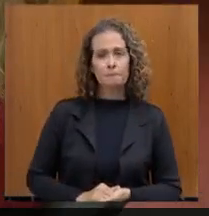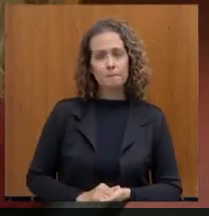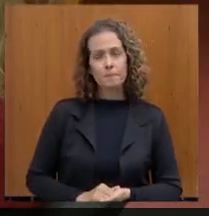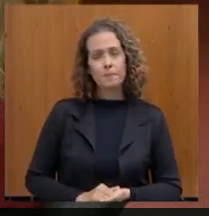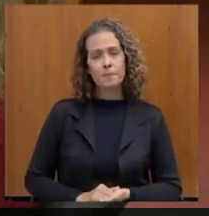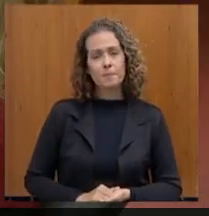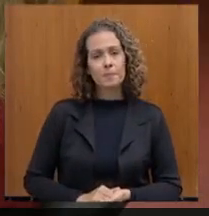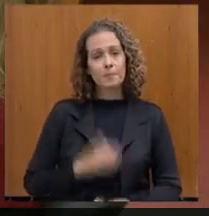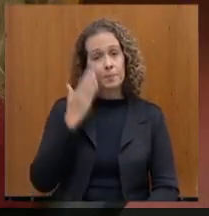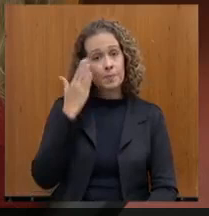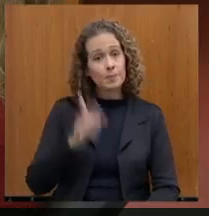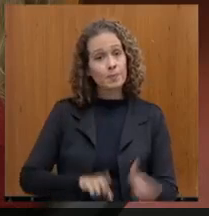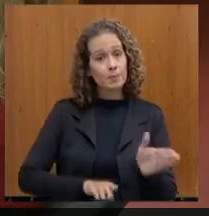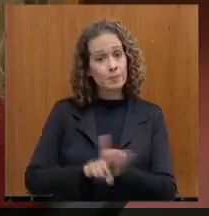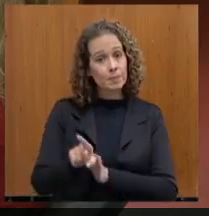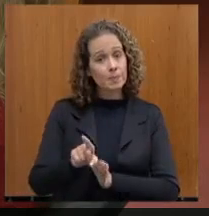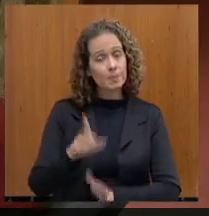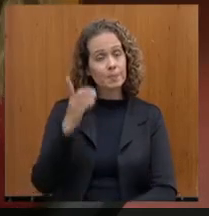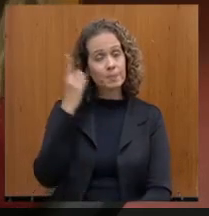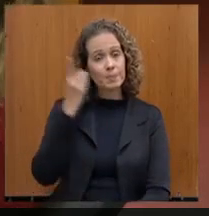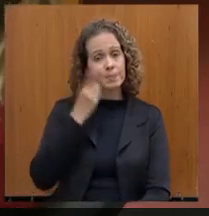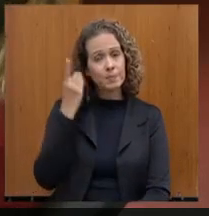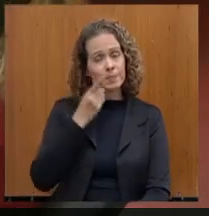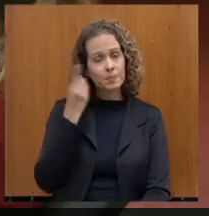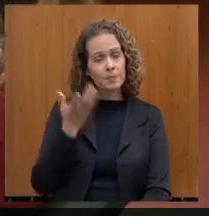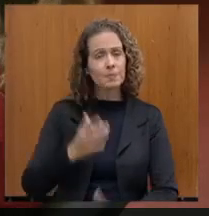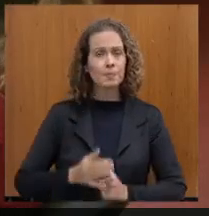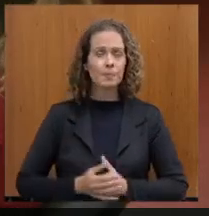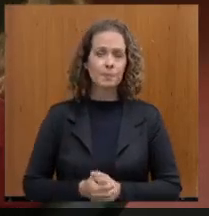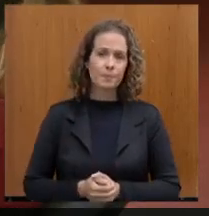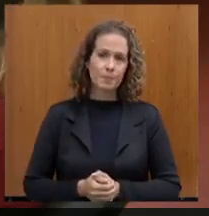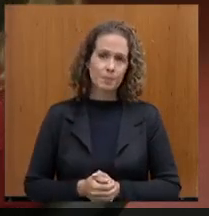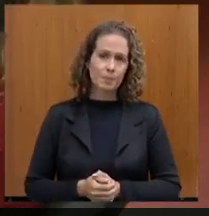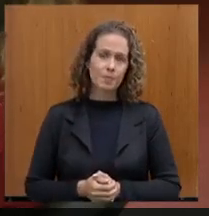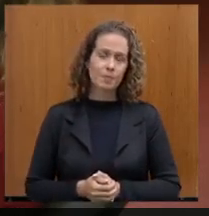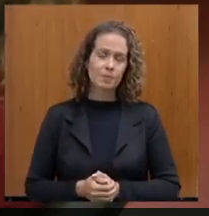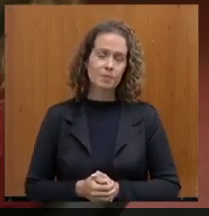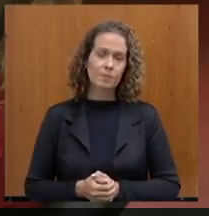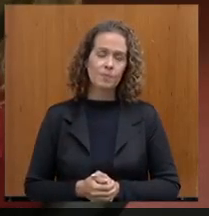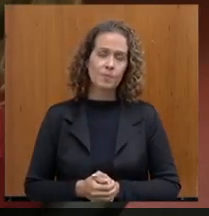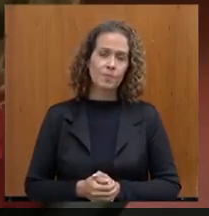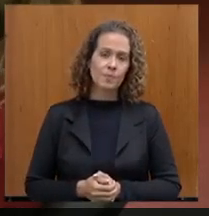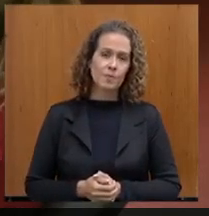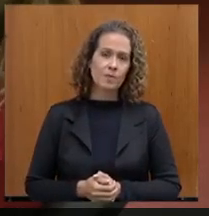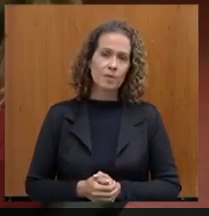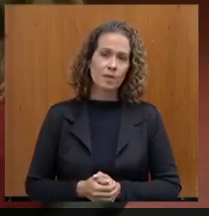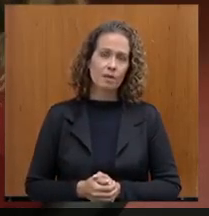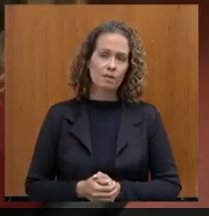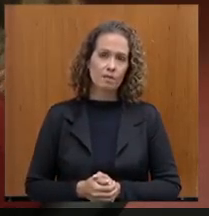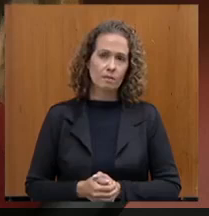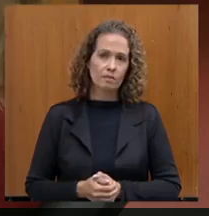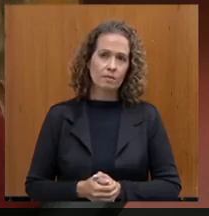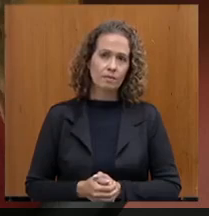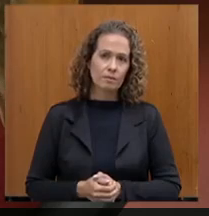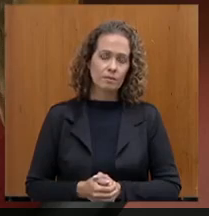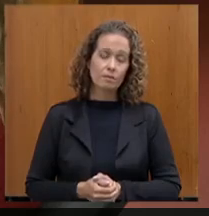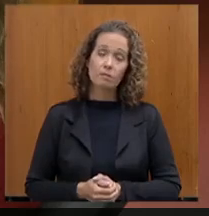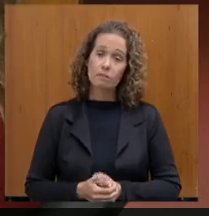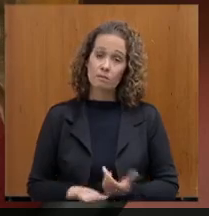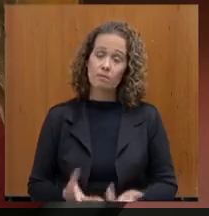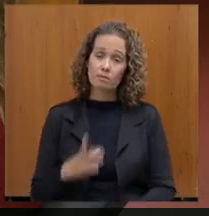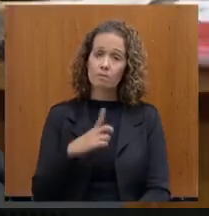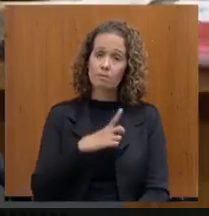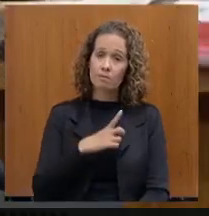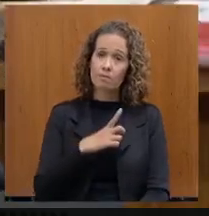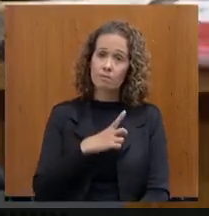Obrigado pelas perguntas, deputada. Com relação a nós já, como a senhora mesma colocou, eu tenho uma divergência do